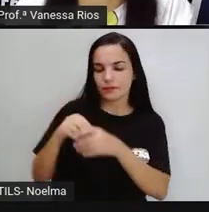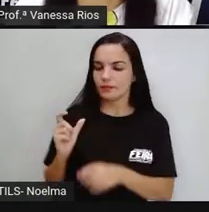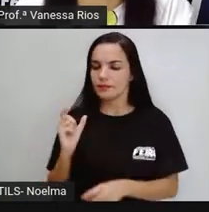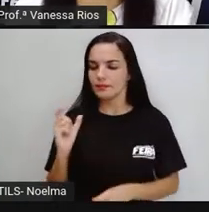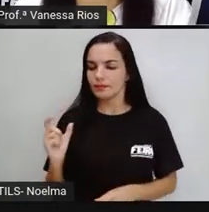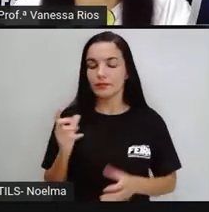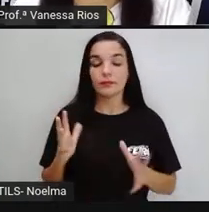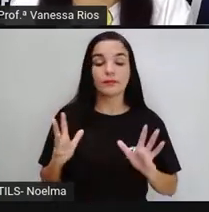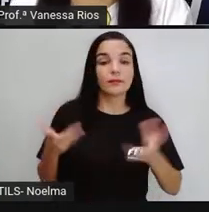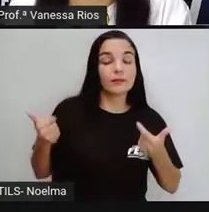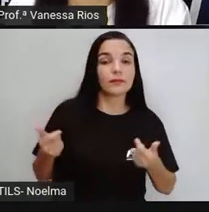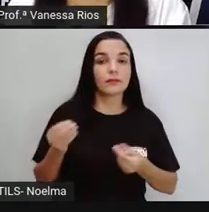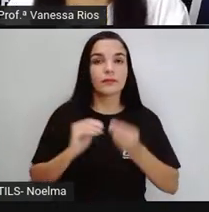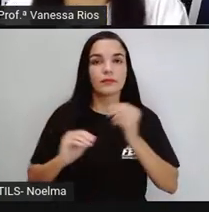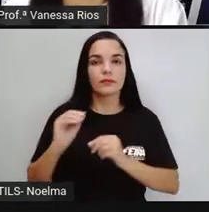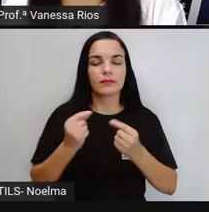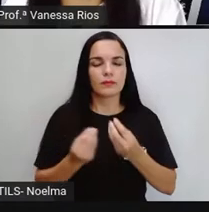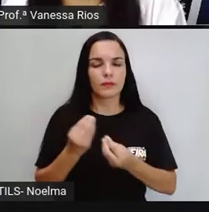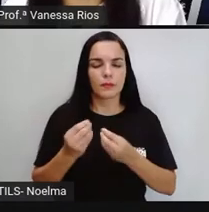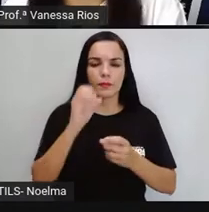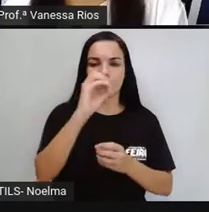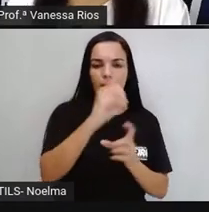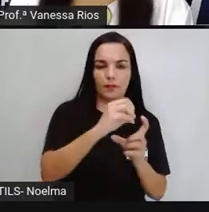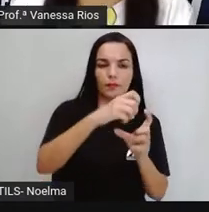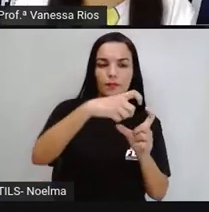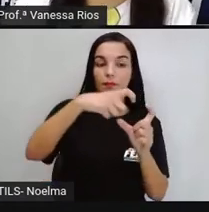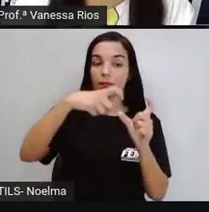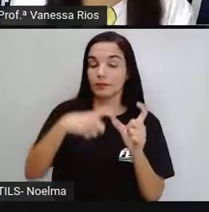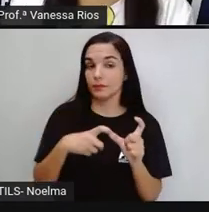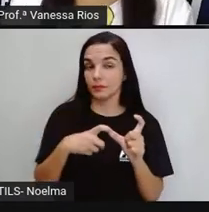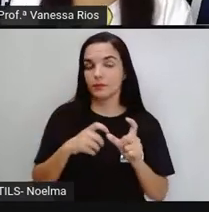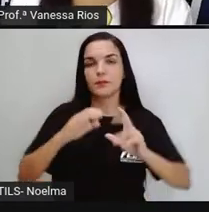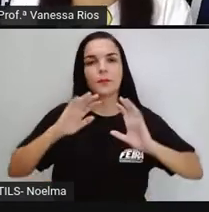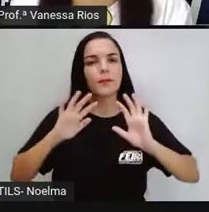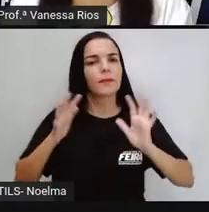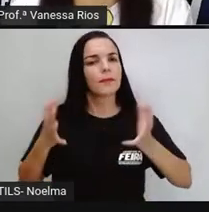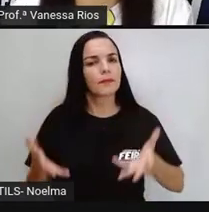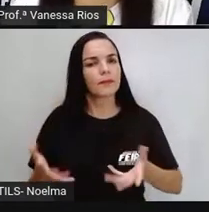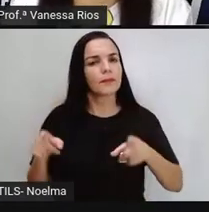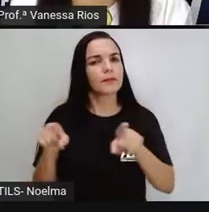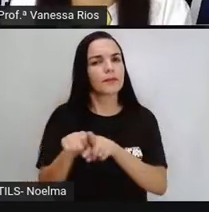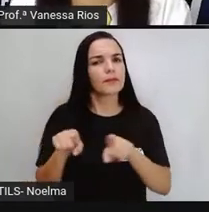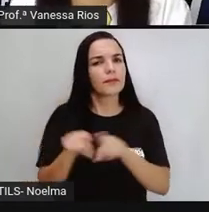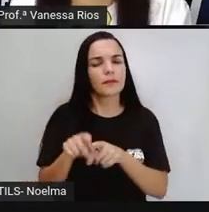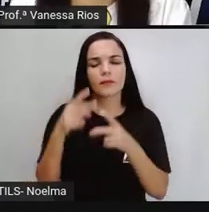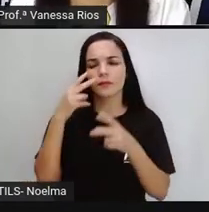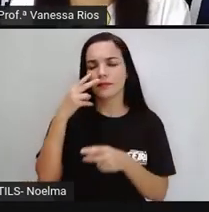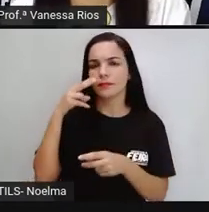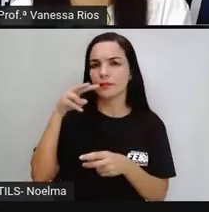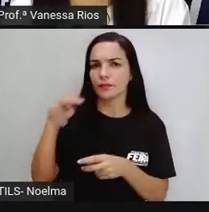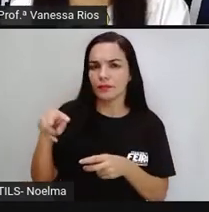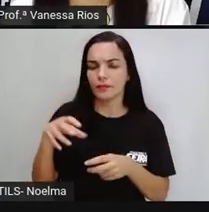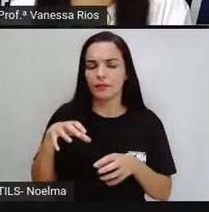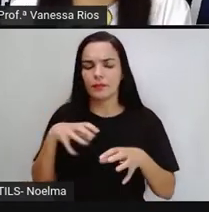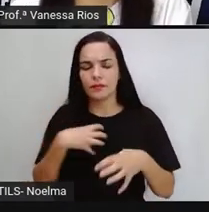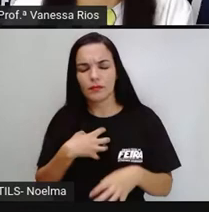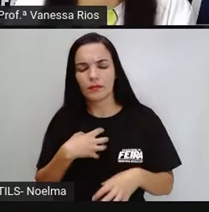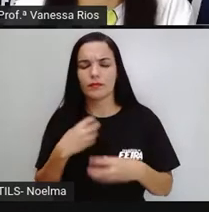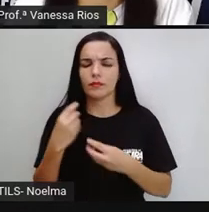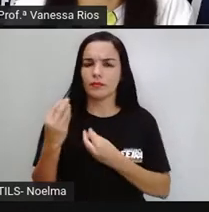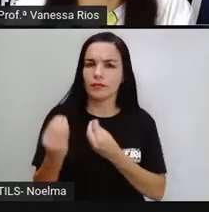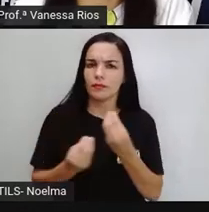classificadas como oxítonas e a gente já observou aí que a gente tem formas diferentes de